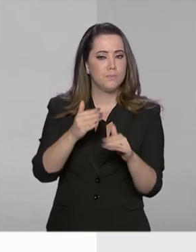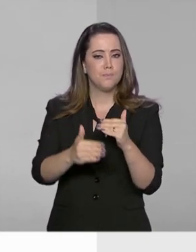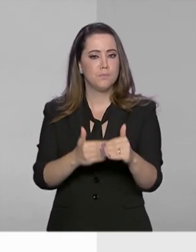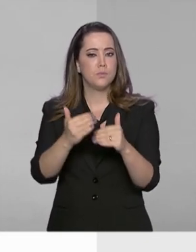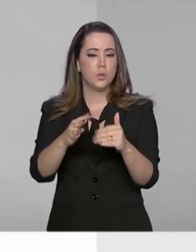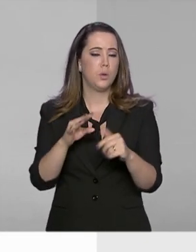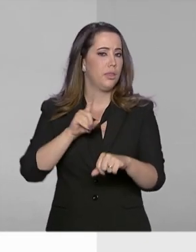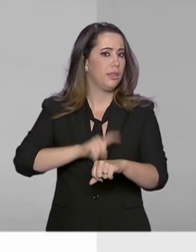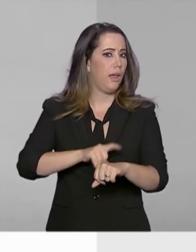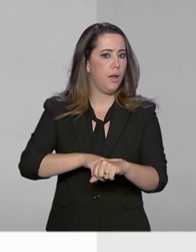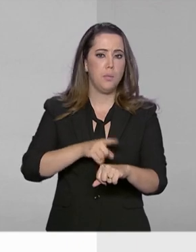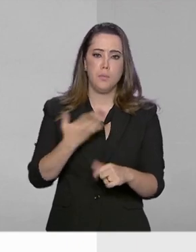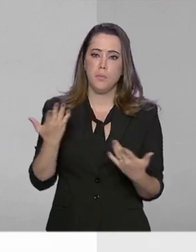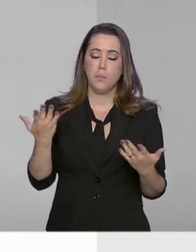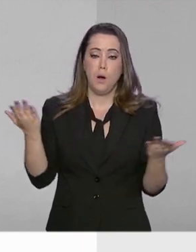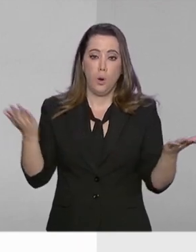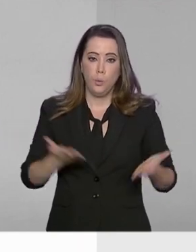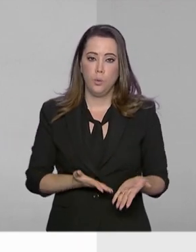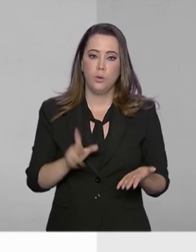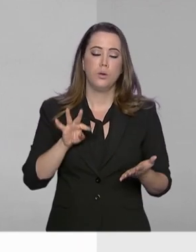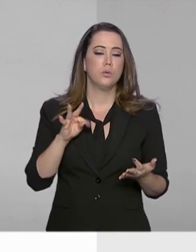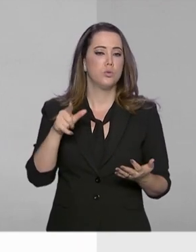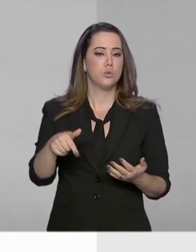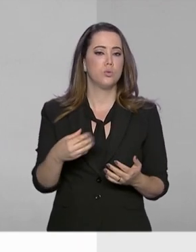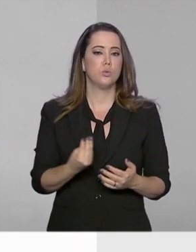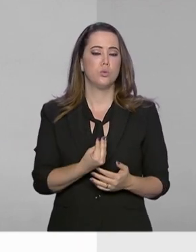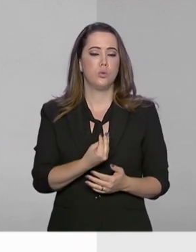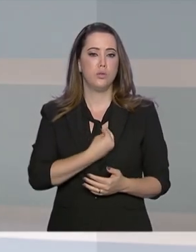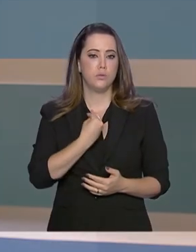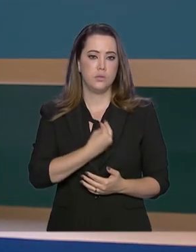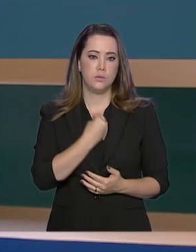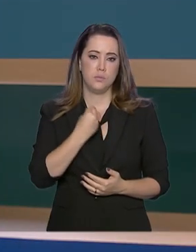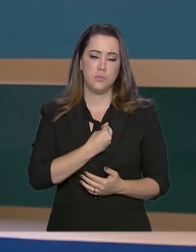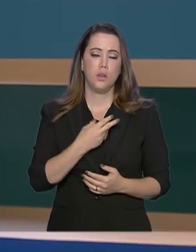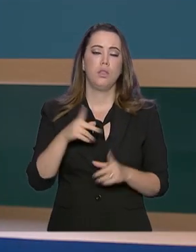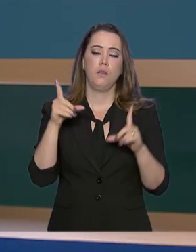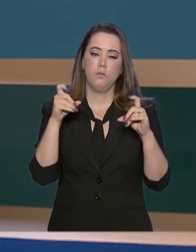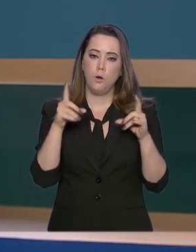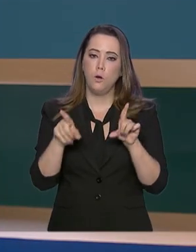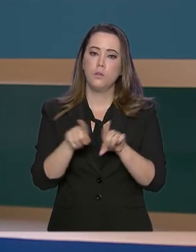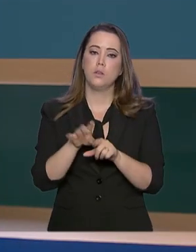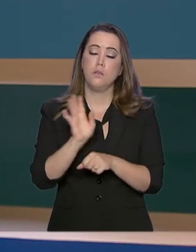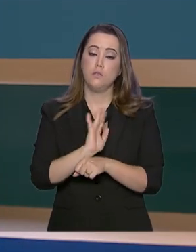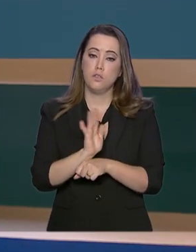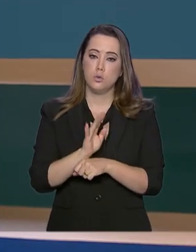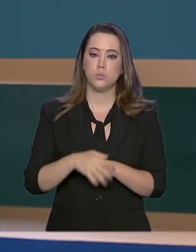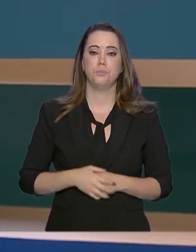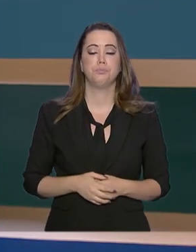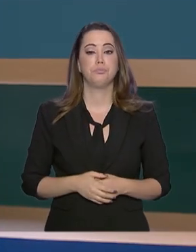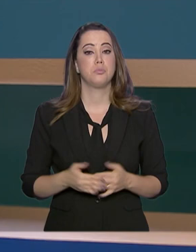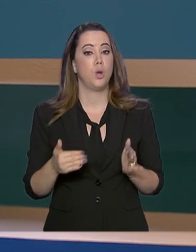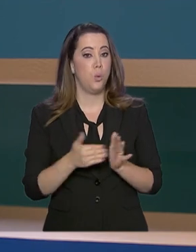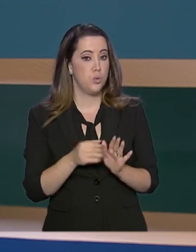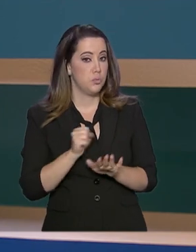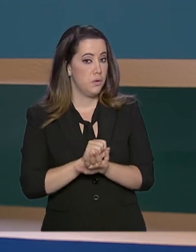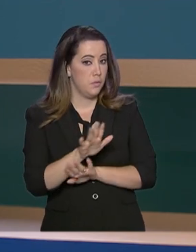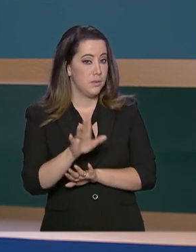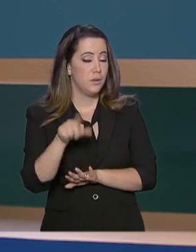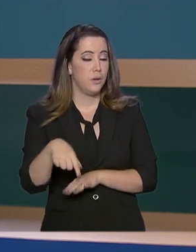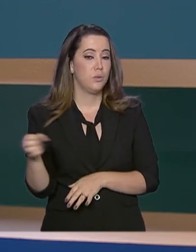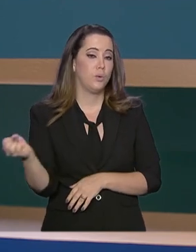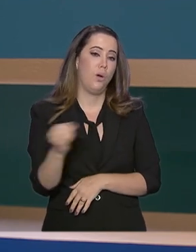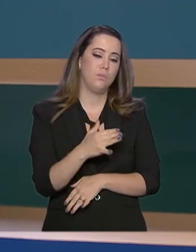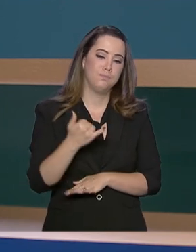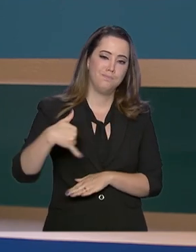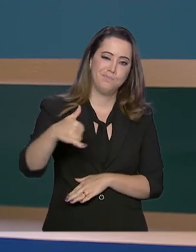real de tudo o que está sendo feito com direito a fotos e vídeos. A última informação de hoje é de que novas manchas de óleo foram